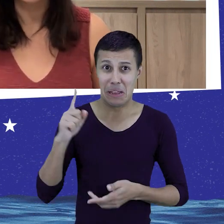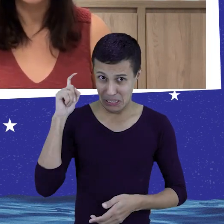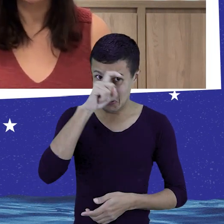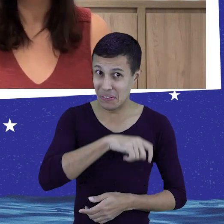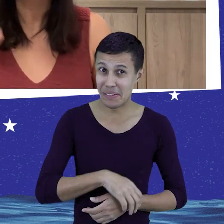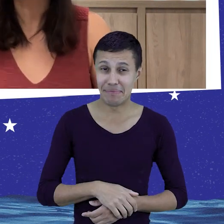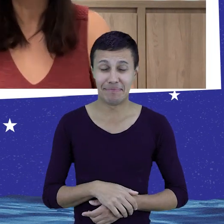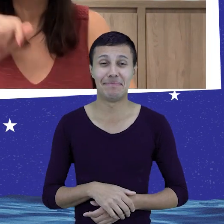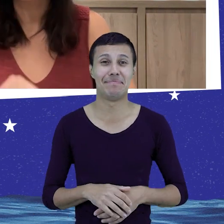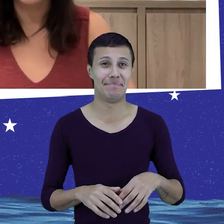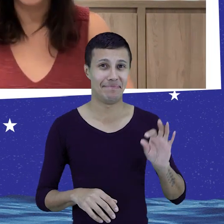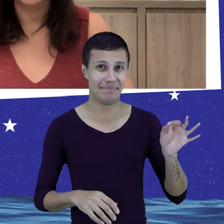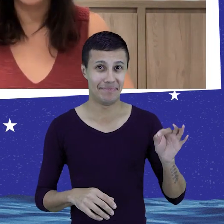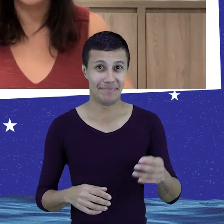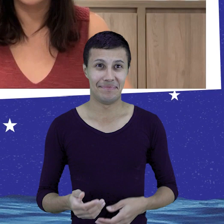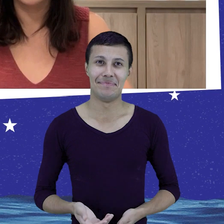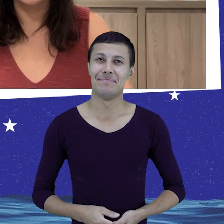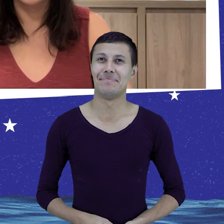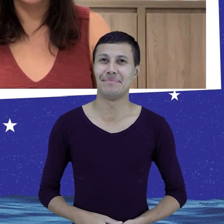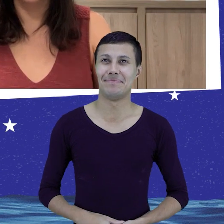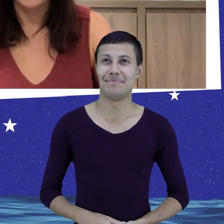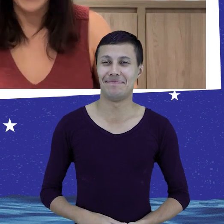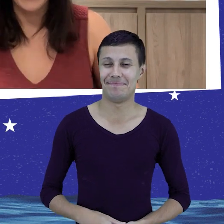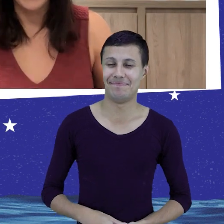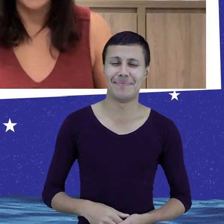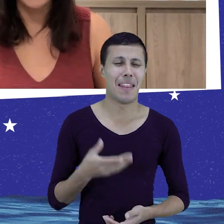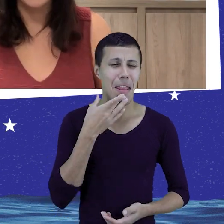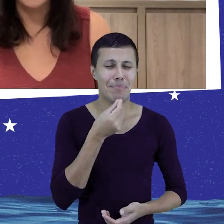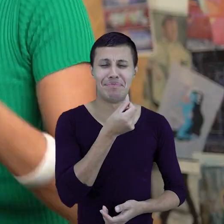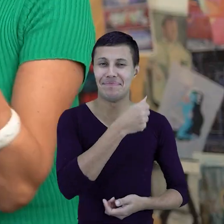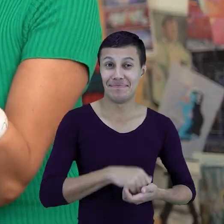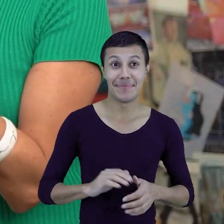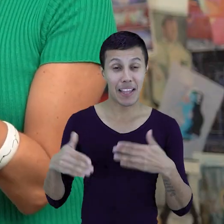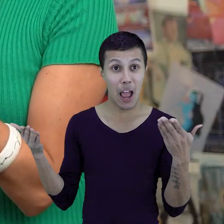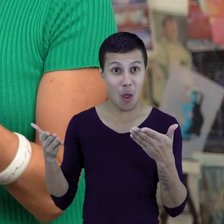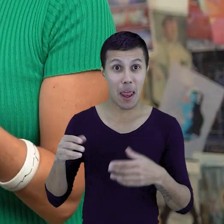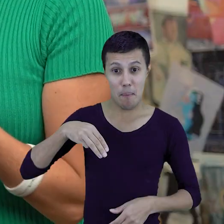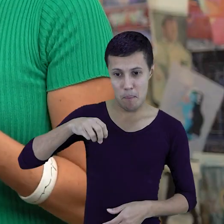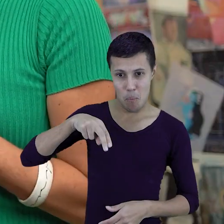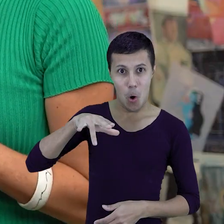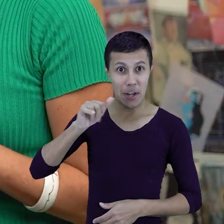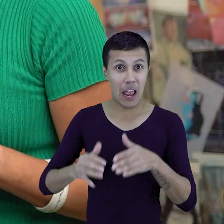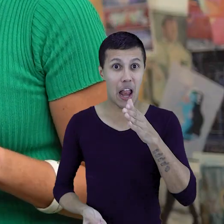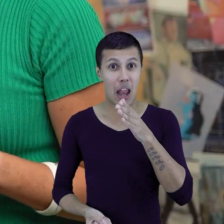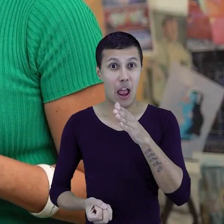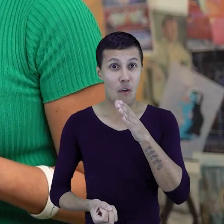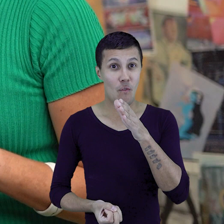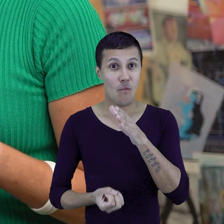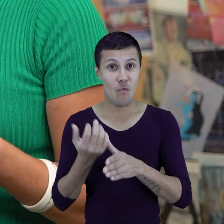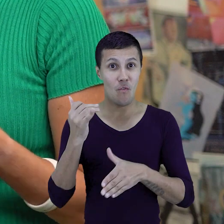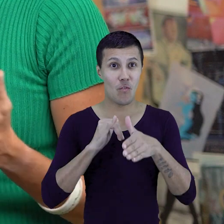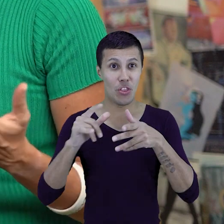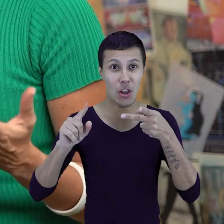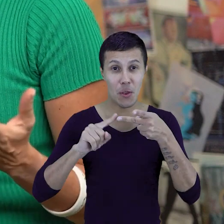difícil. Próximamente, para você. Opa, delícia. Bom, a Mônica Raul, é cofundadora da Solids,